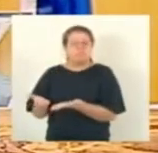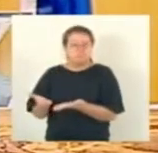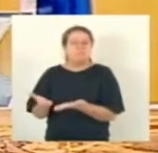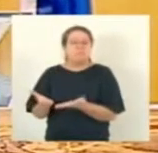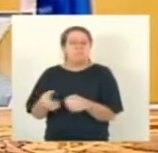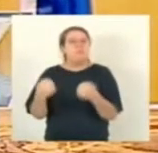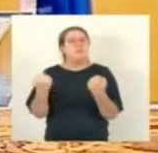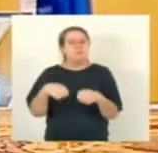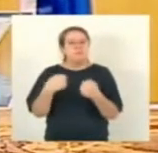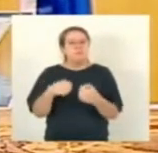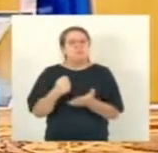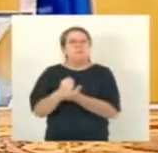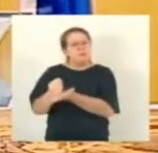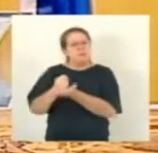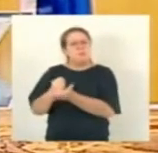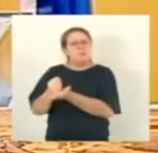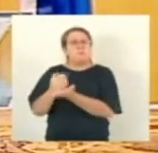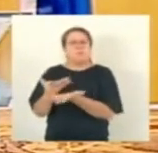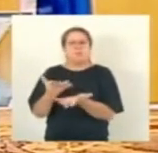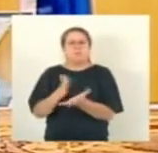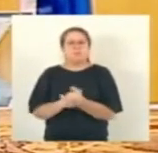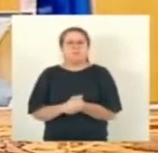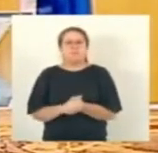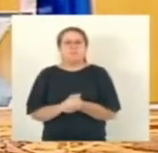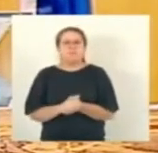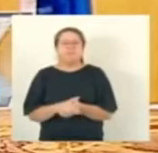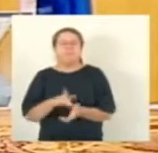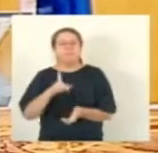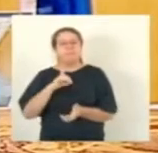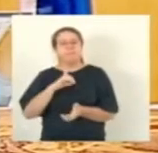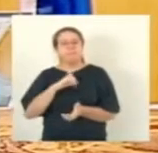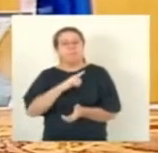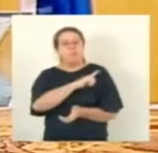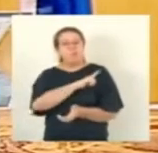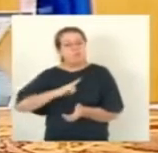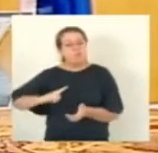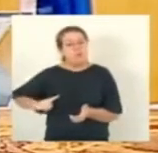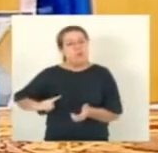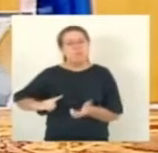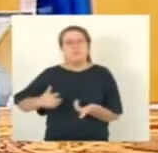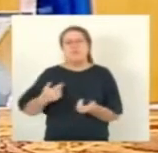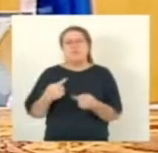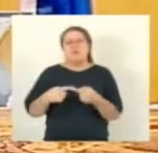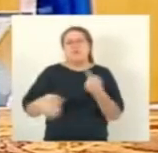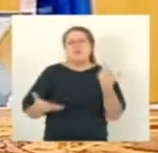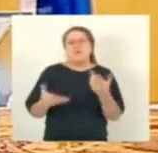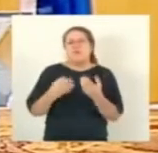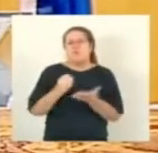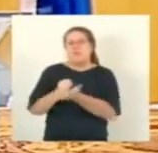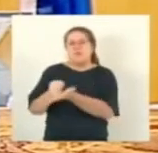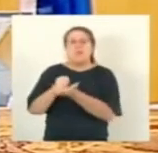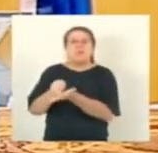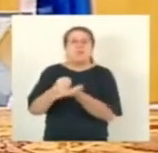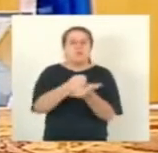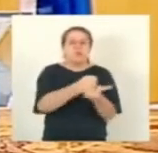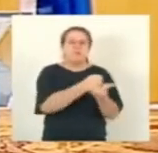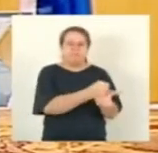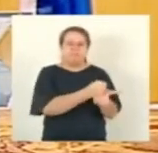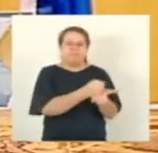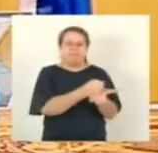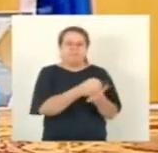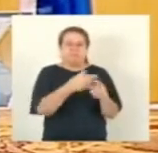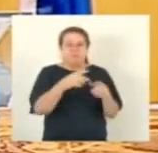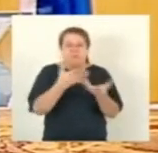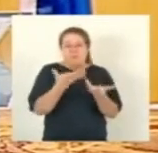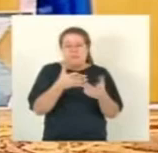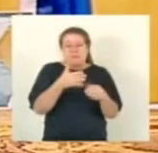existem outros casos onde o governo do Estado está negando o tratamento que foi verificado através